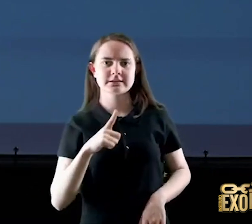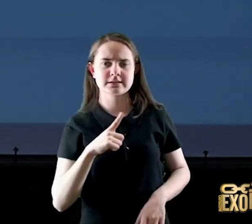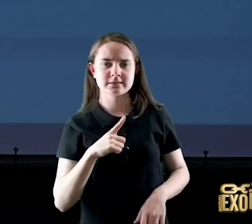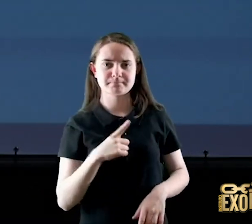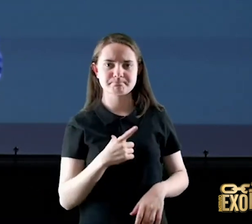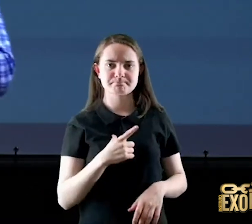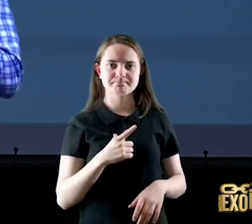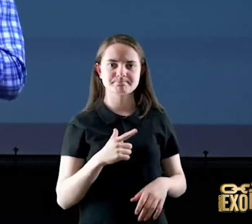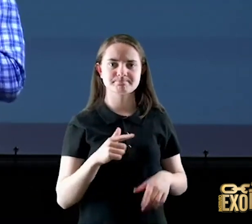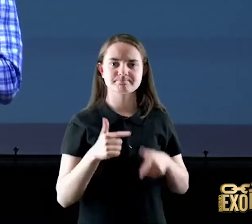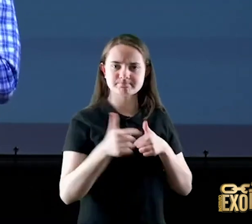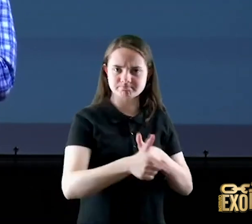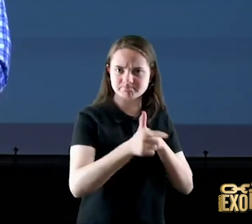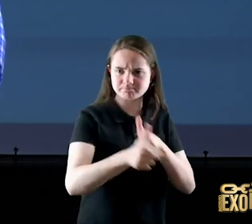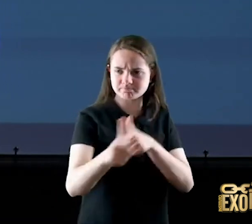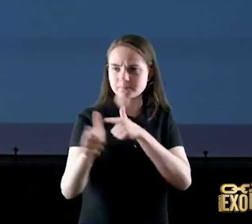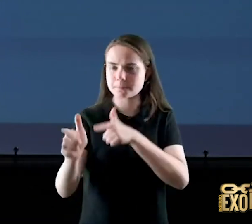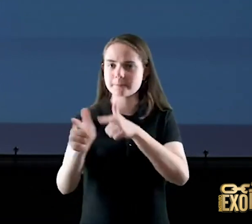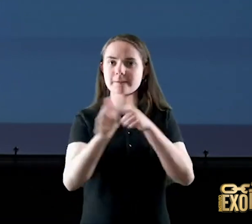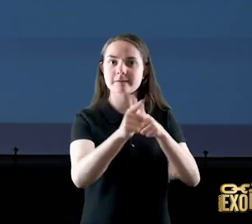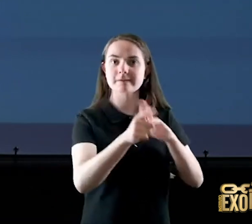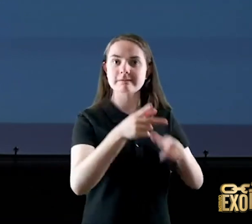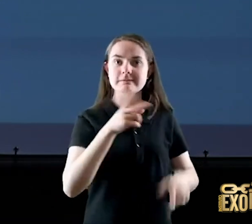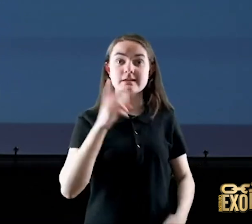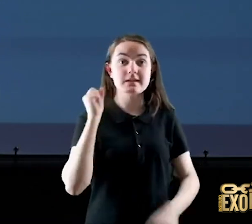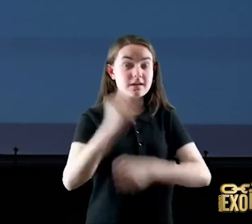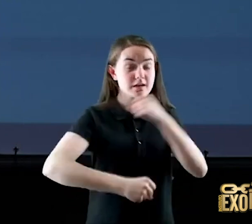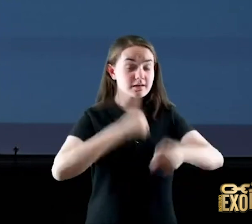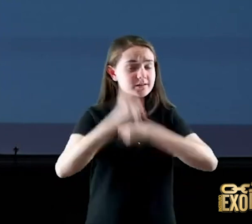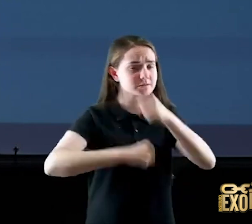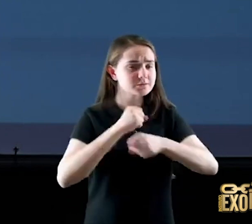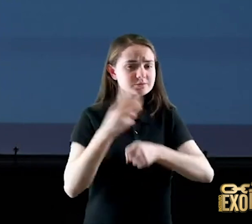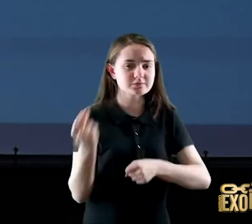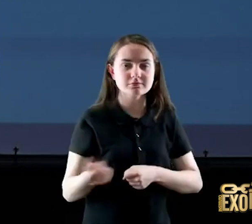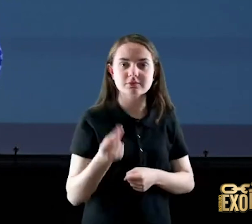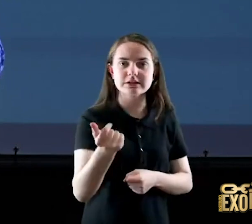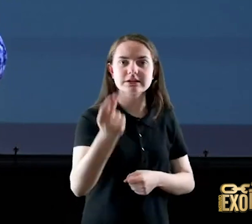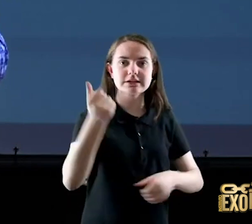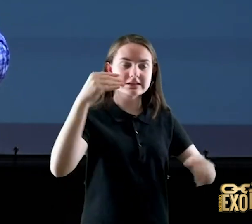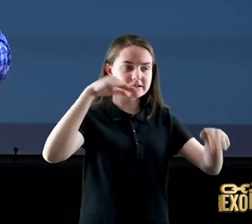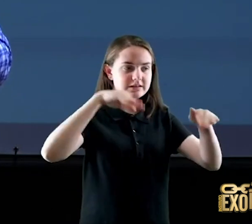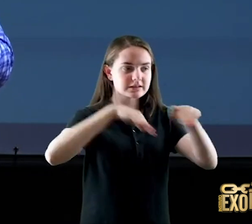dentro dos buracos das montanhas da Síria